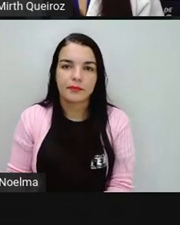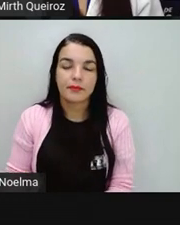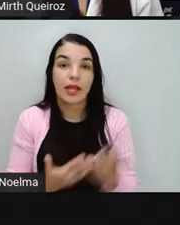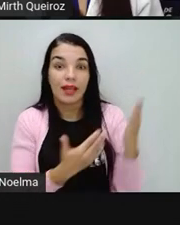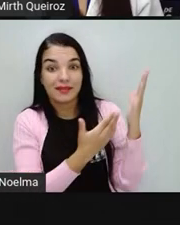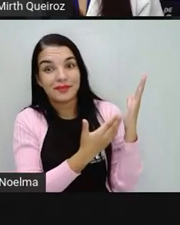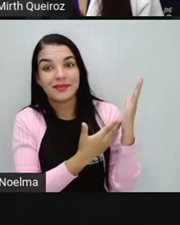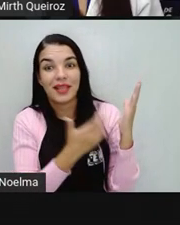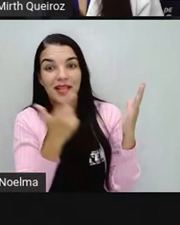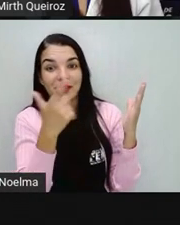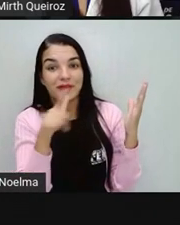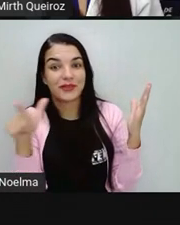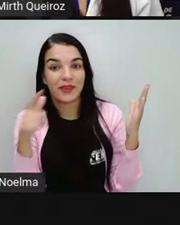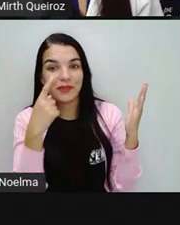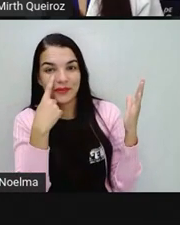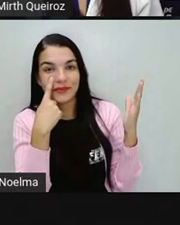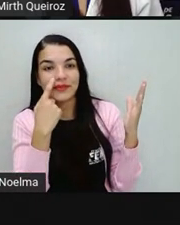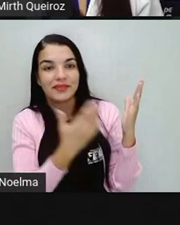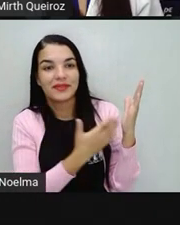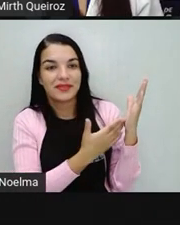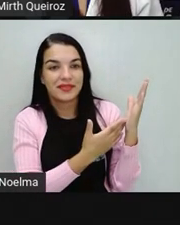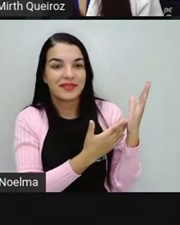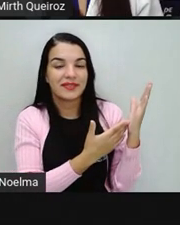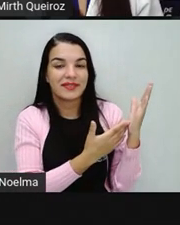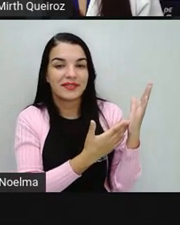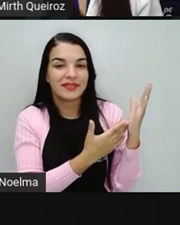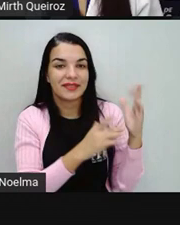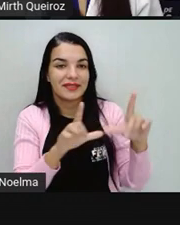Olha só essa tela. Observe ela novamente.